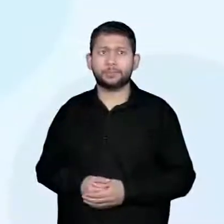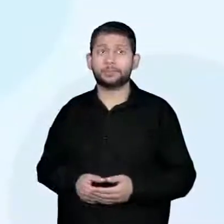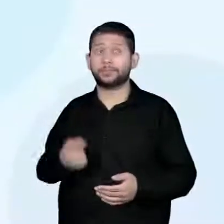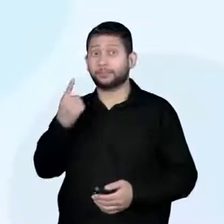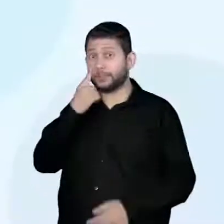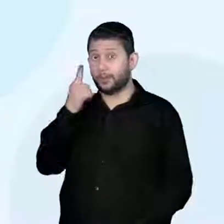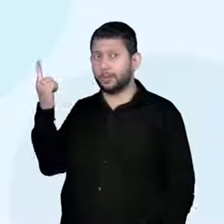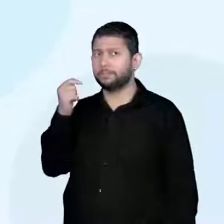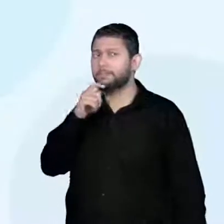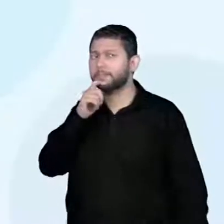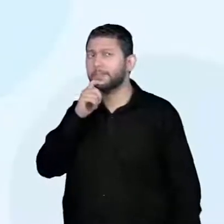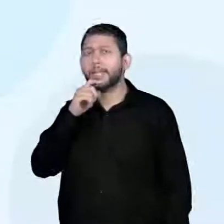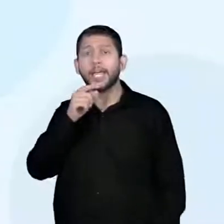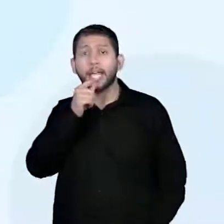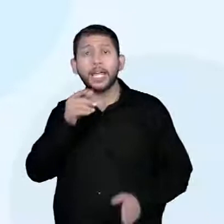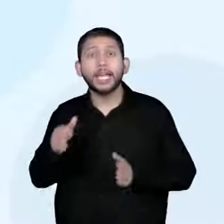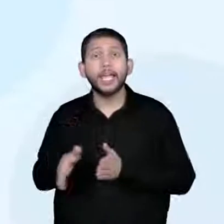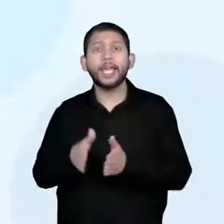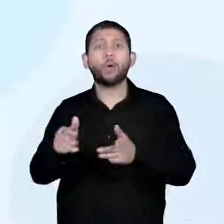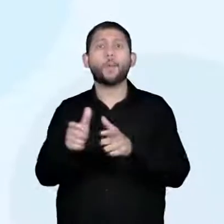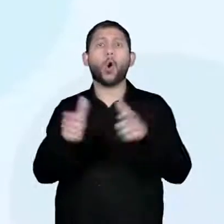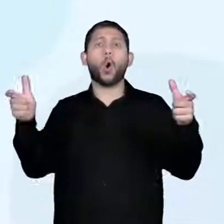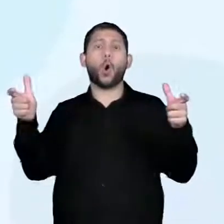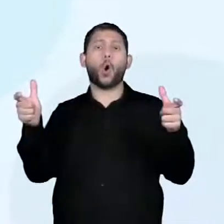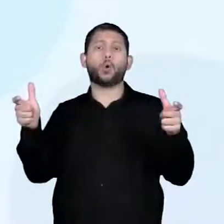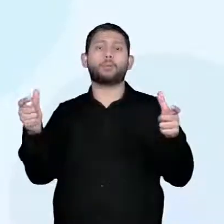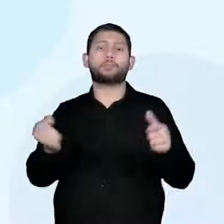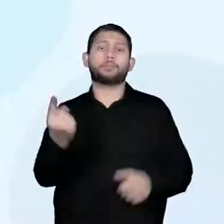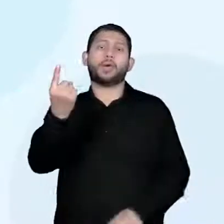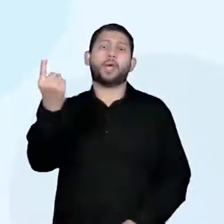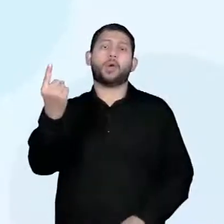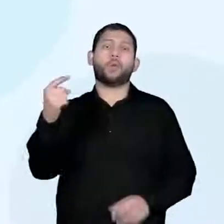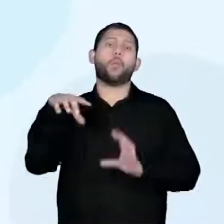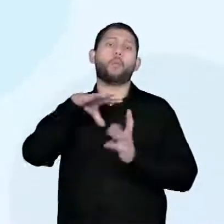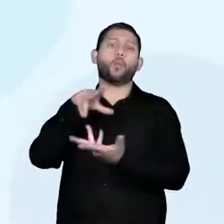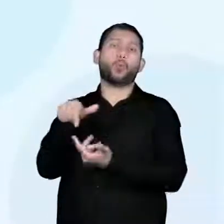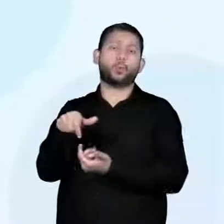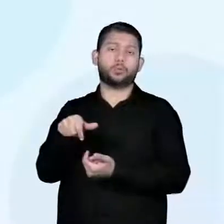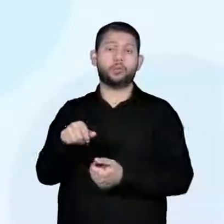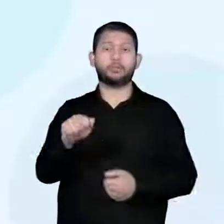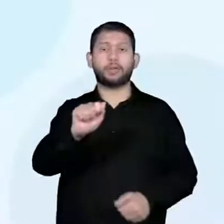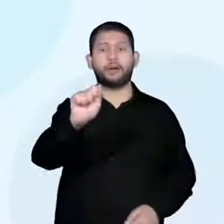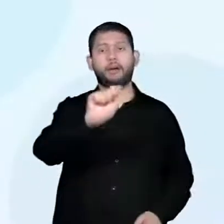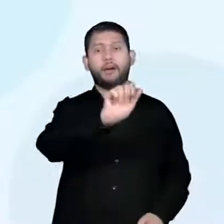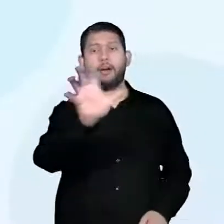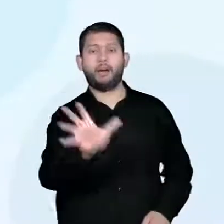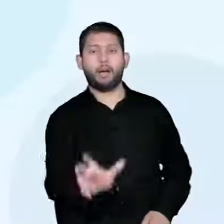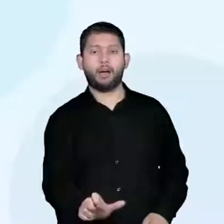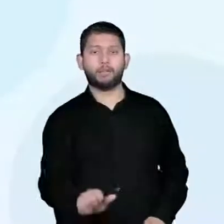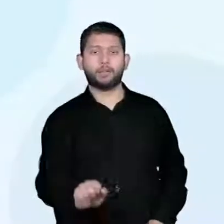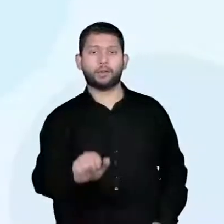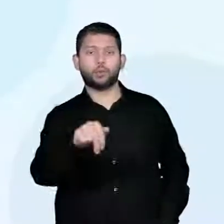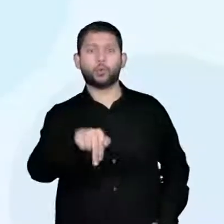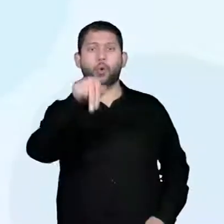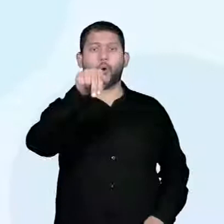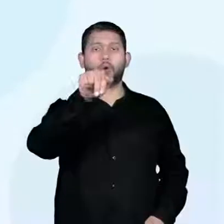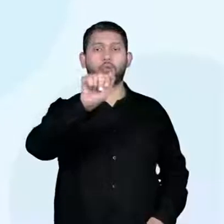o Nilo é um dos maiores rios do mundo, situado no nordeste do continente africano.